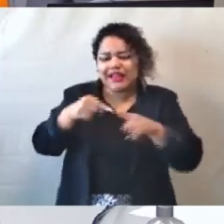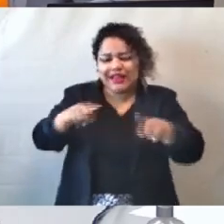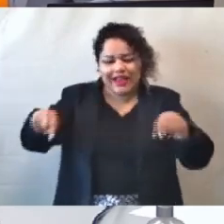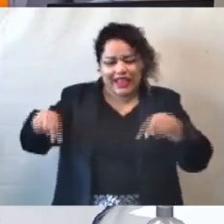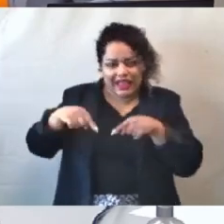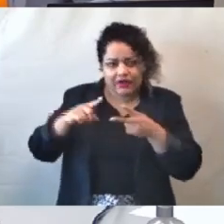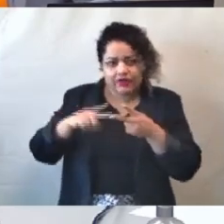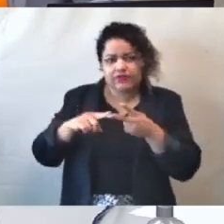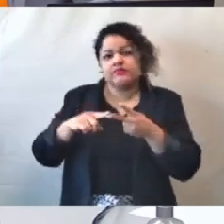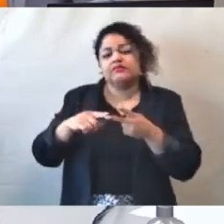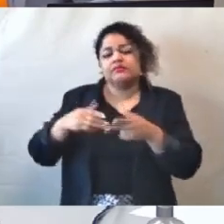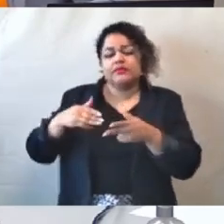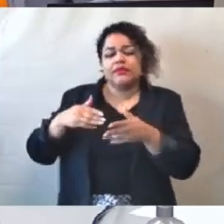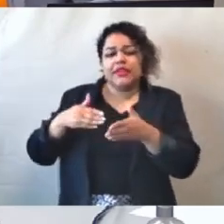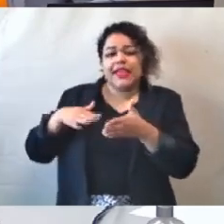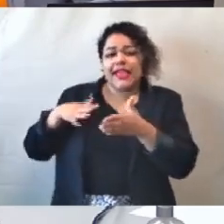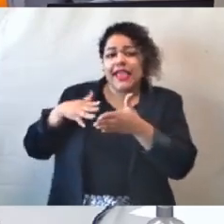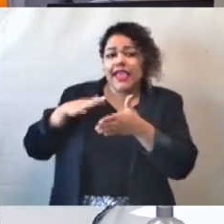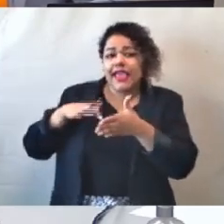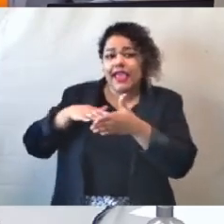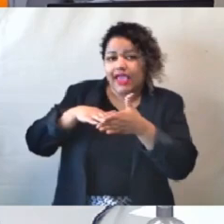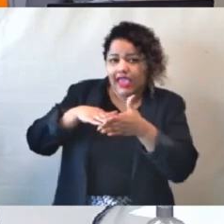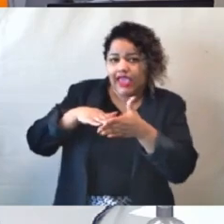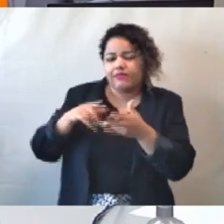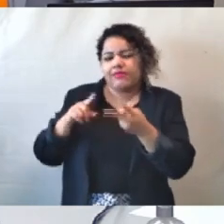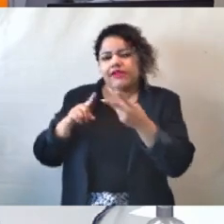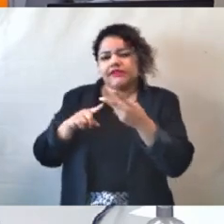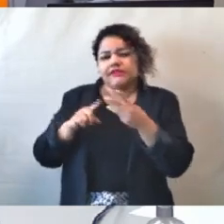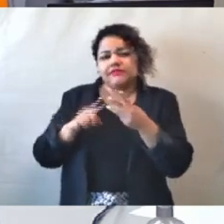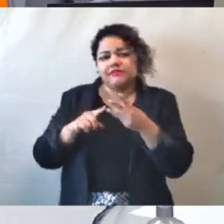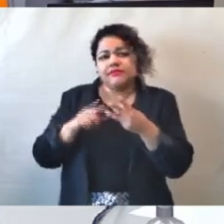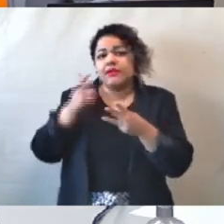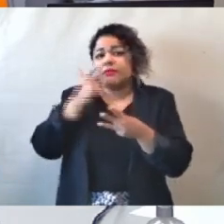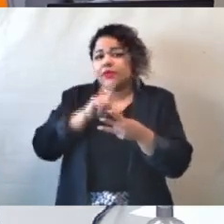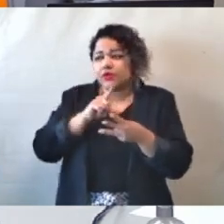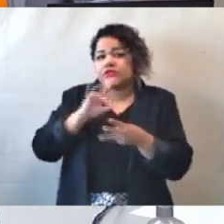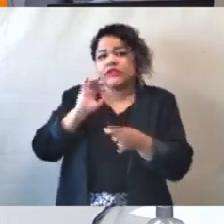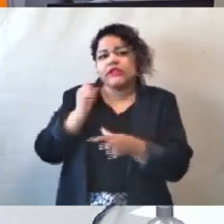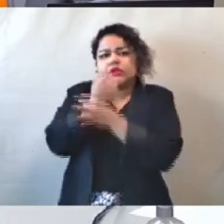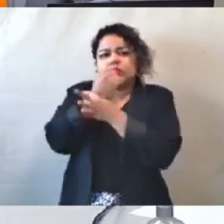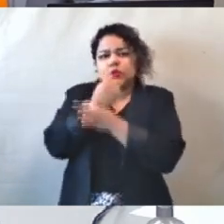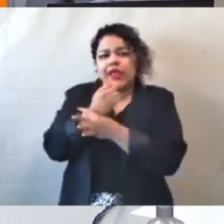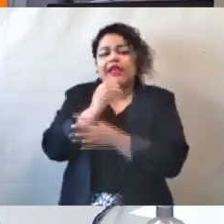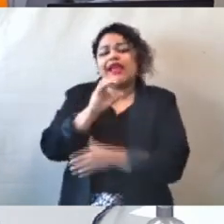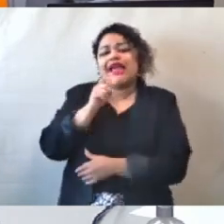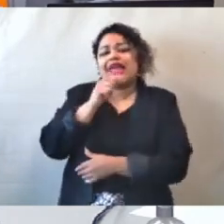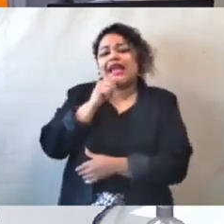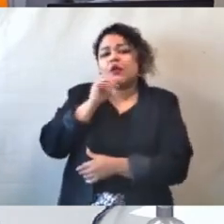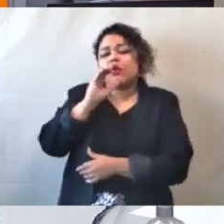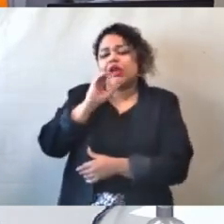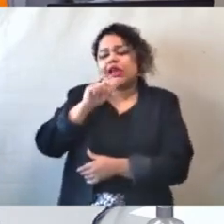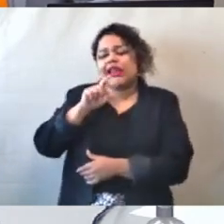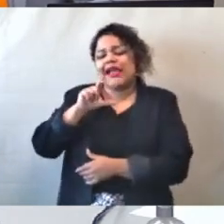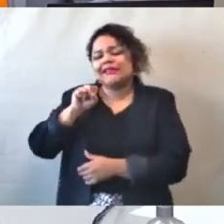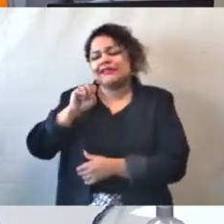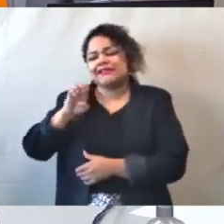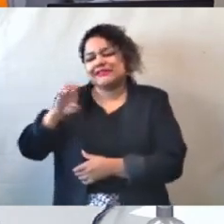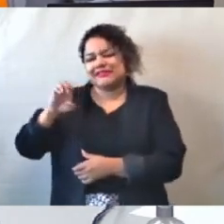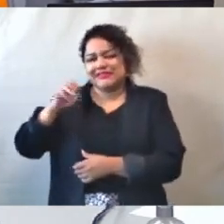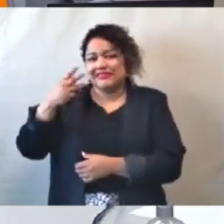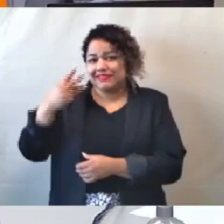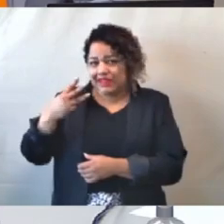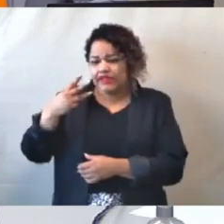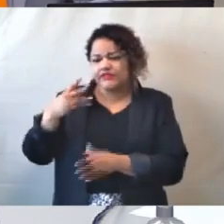classe 3 para as águas da Lagoa da Pampulha. Por que houve essa alteração? Por que a prefeitura não